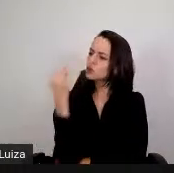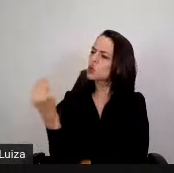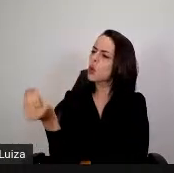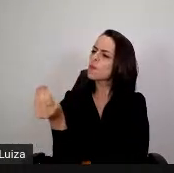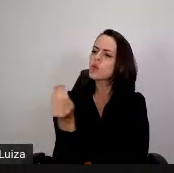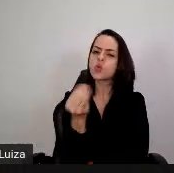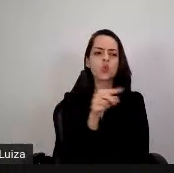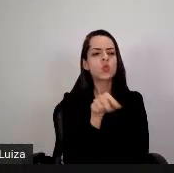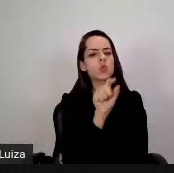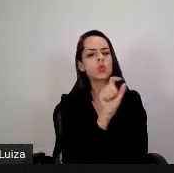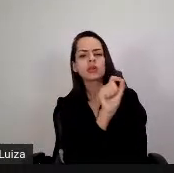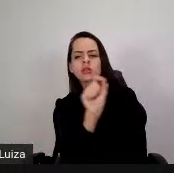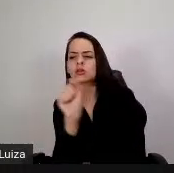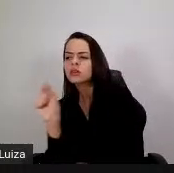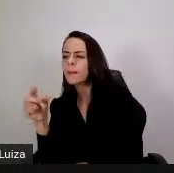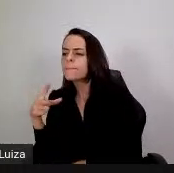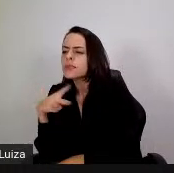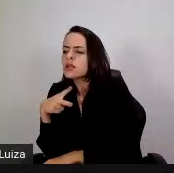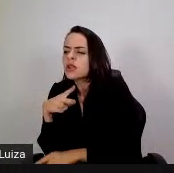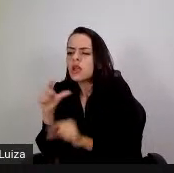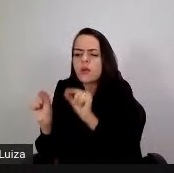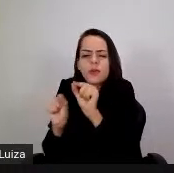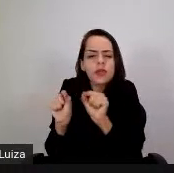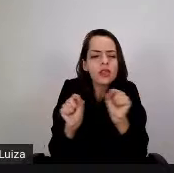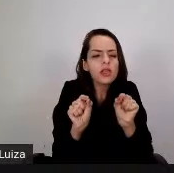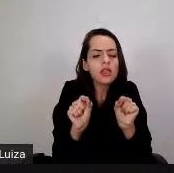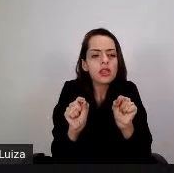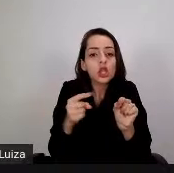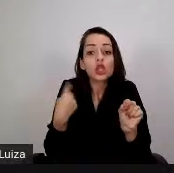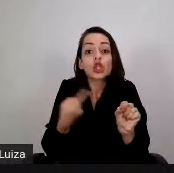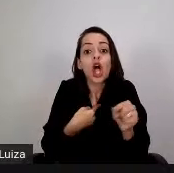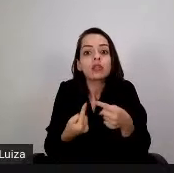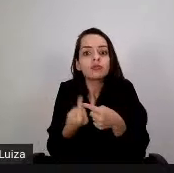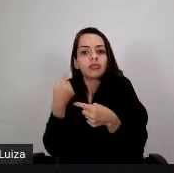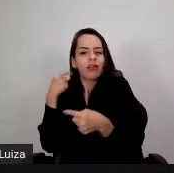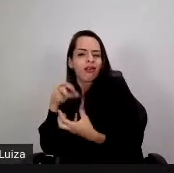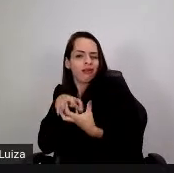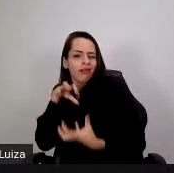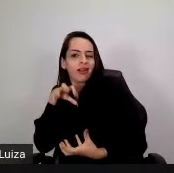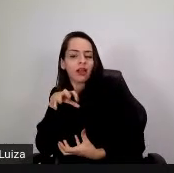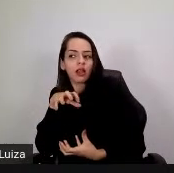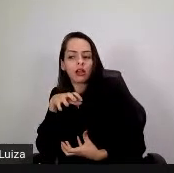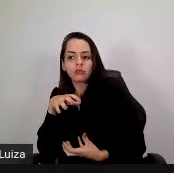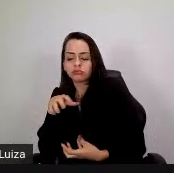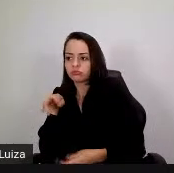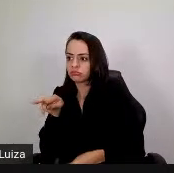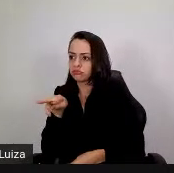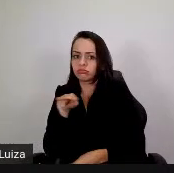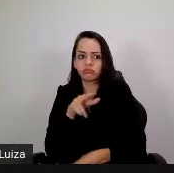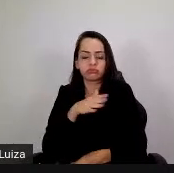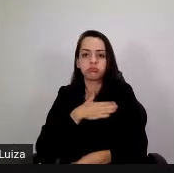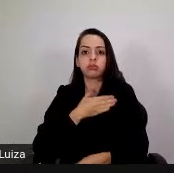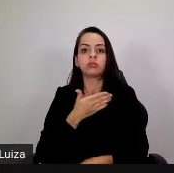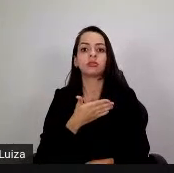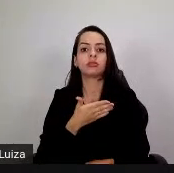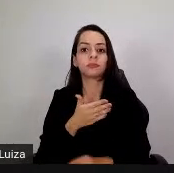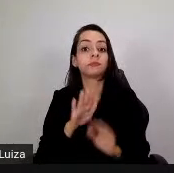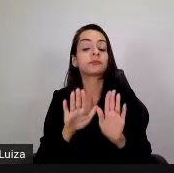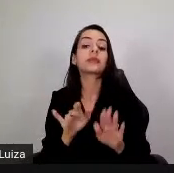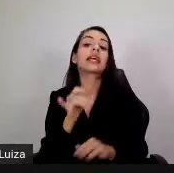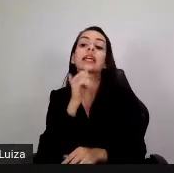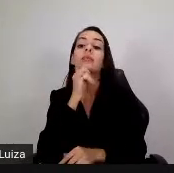estabelecidas e nós consumamos, e muitas vezes nós nos surpreendemos, como por exemplo, a avaliação, né, uma das